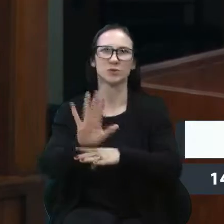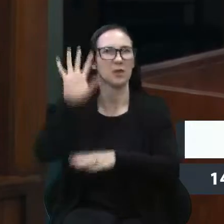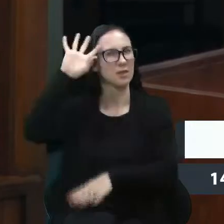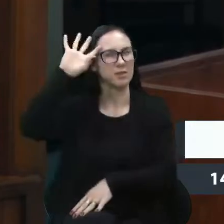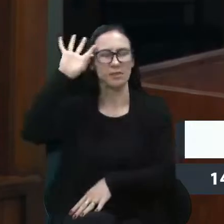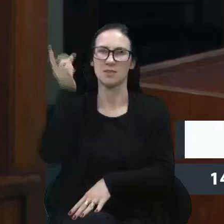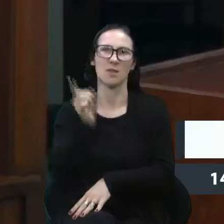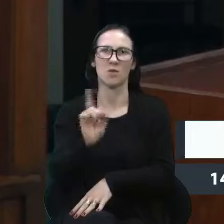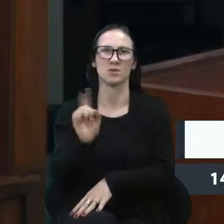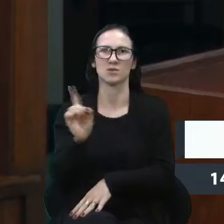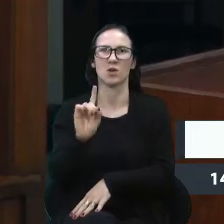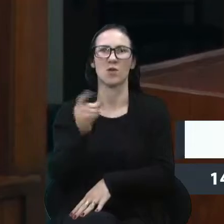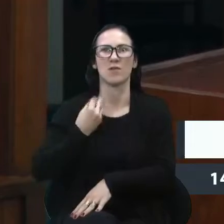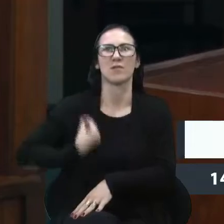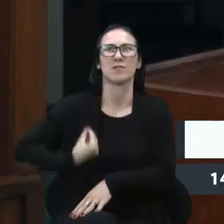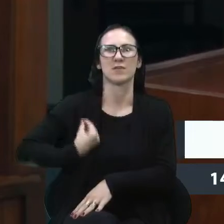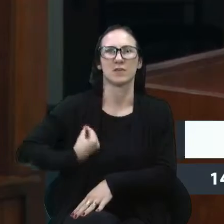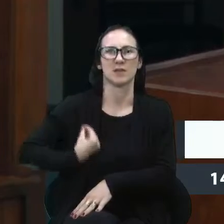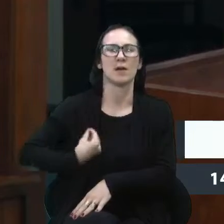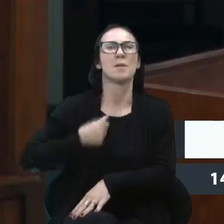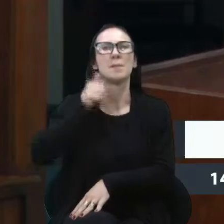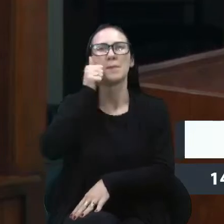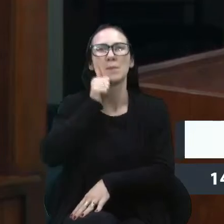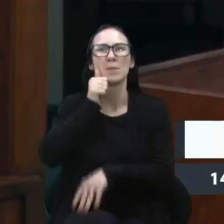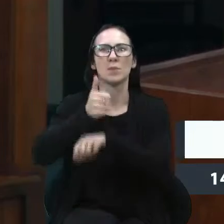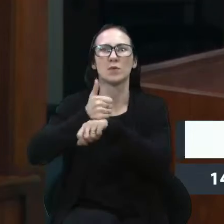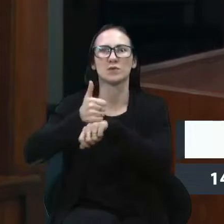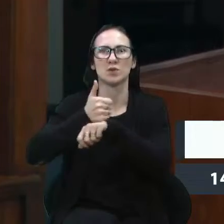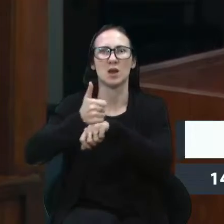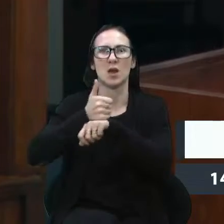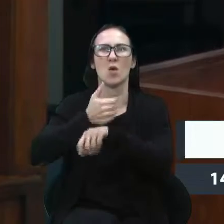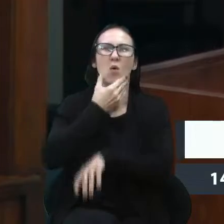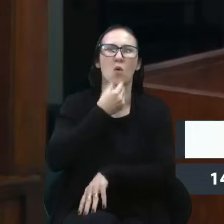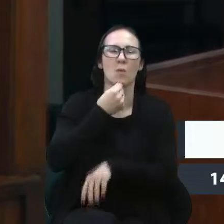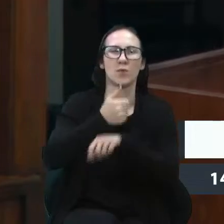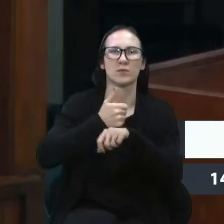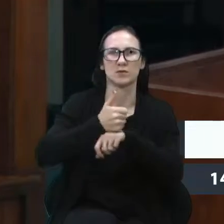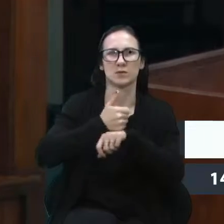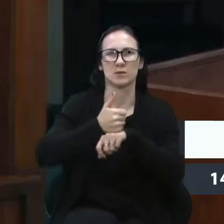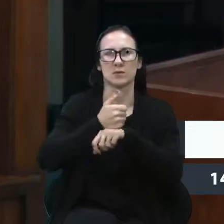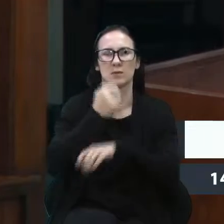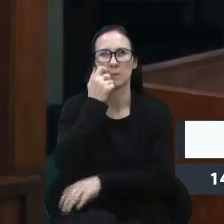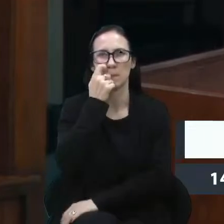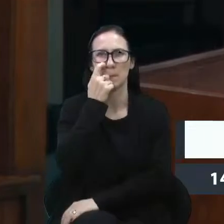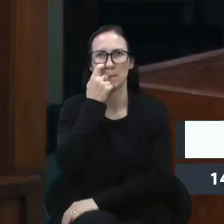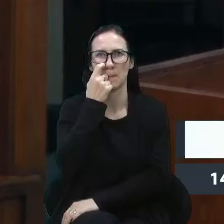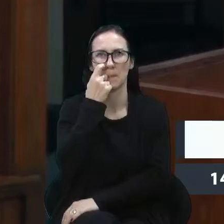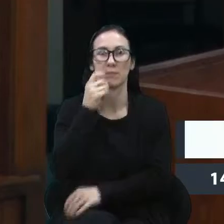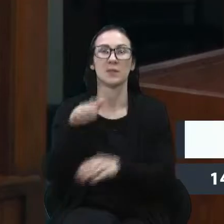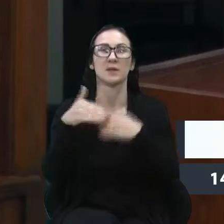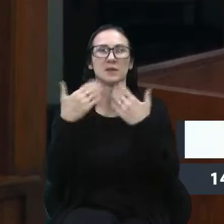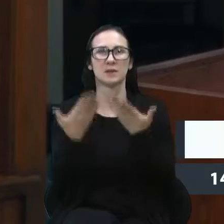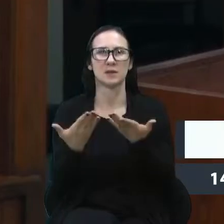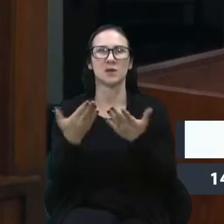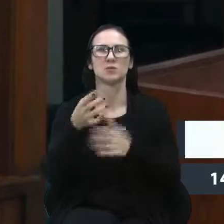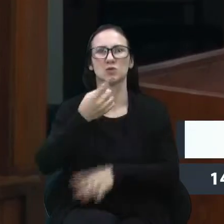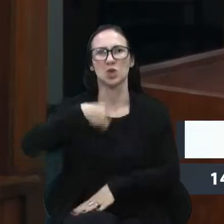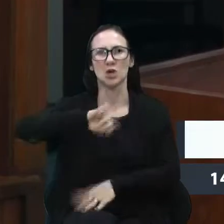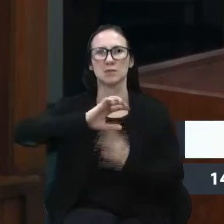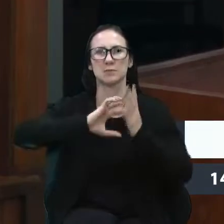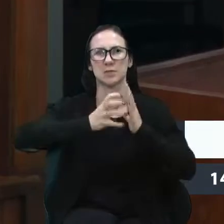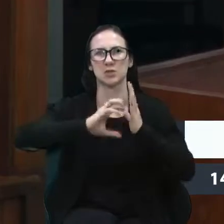vida das trabalhadoras e dos trabalhadores. E é ao encontro disso que a bancada do PT